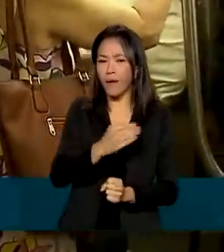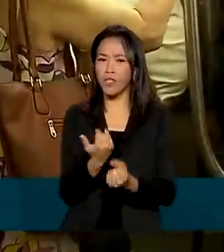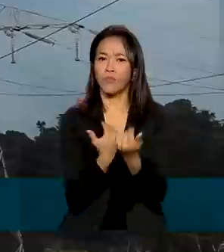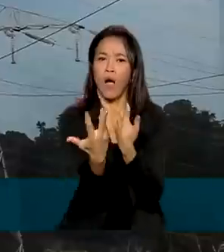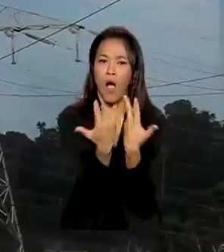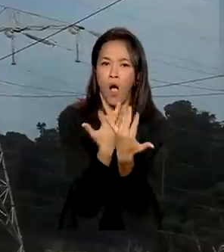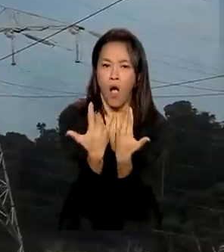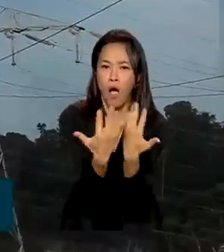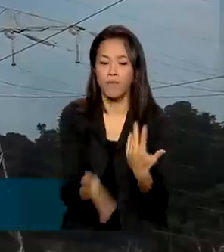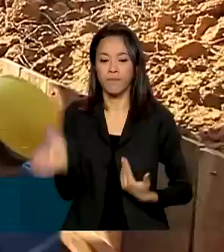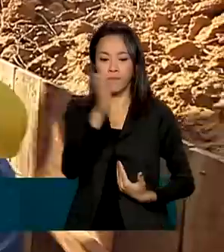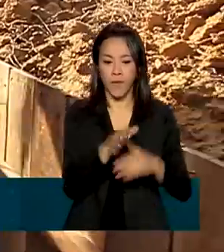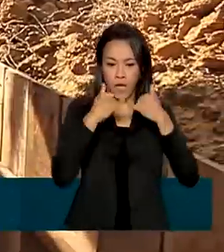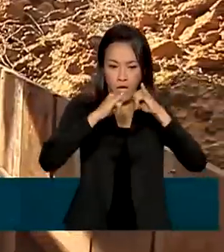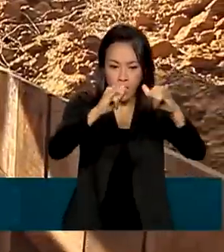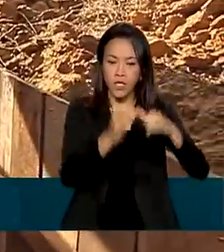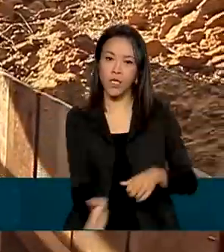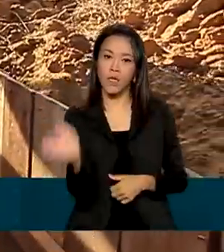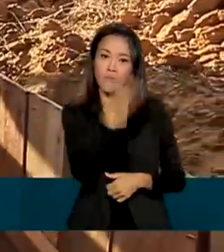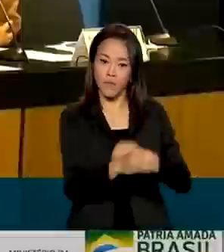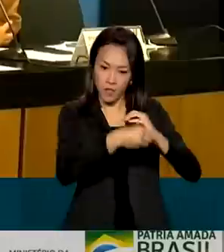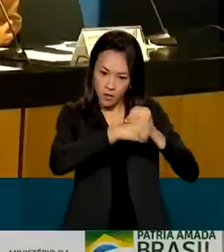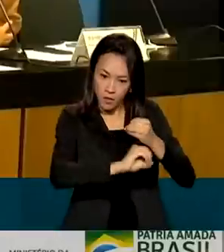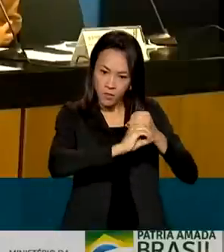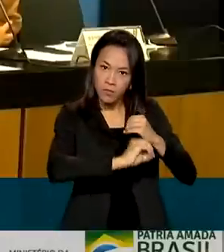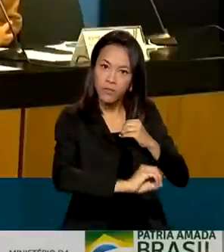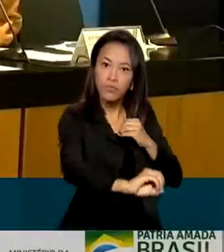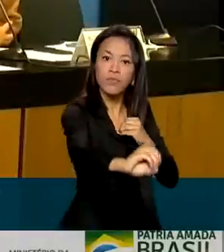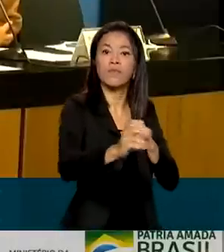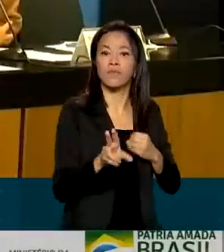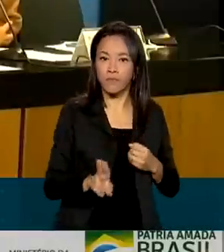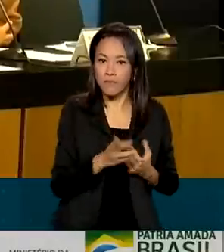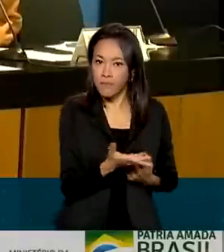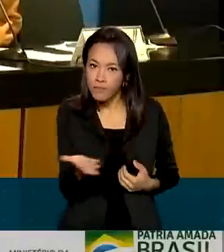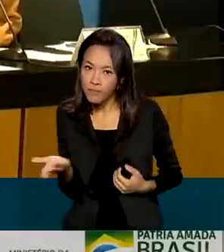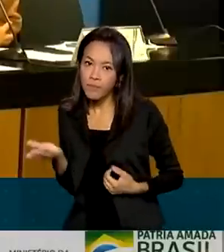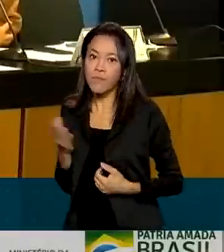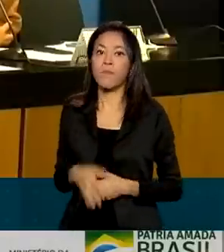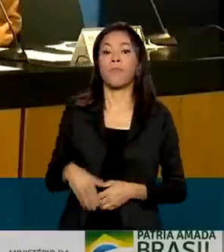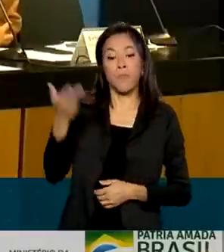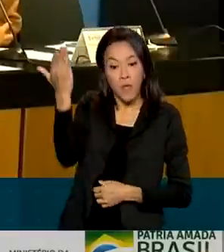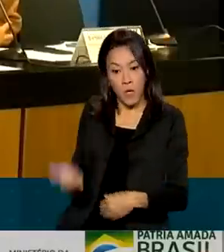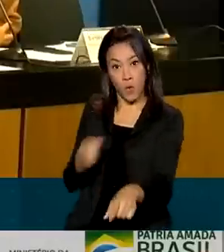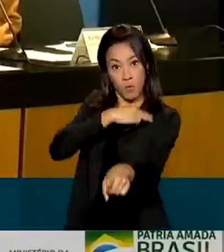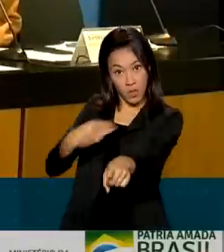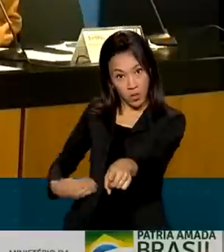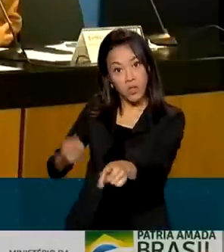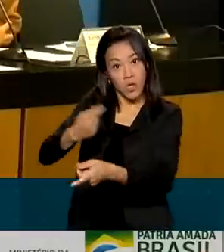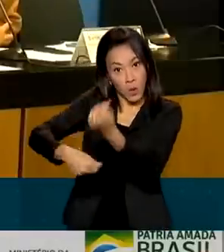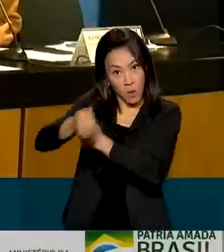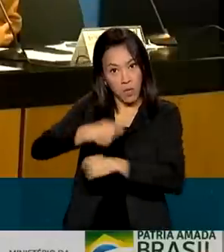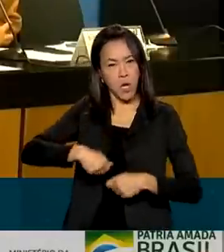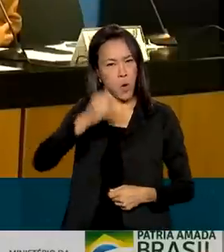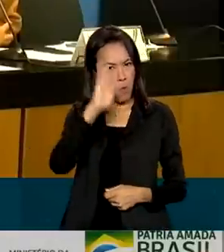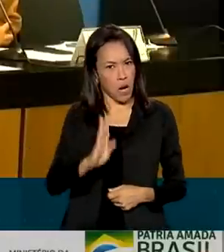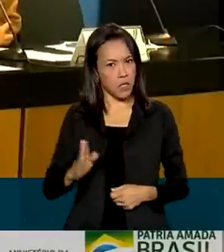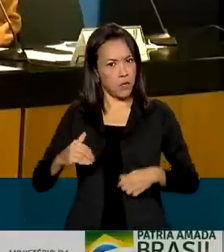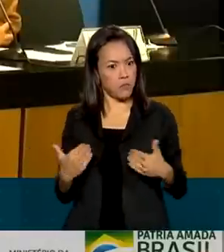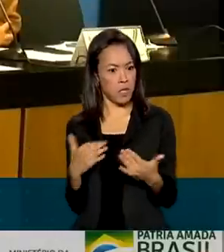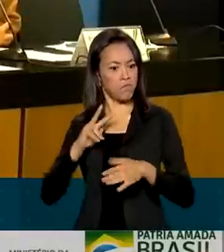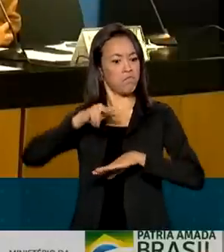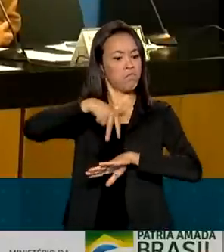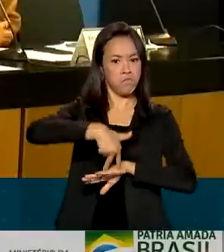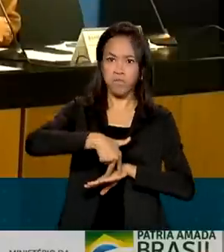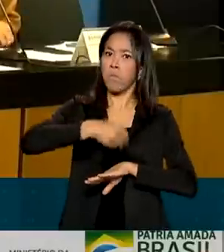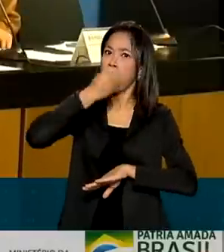urbana, energia e saneamento. Segundo o ministro da Economia, o Brasil tem se posicionado como boa